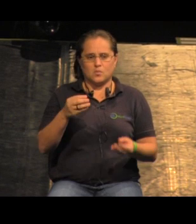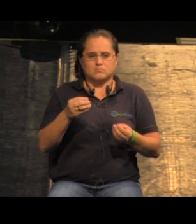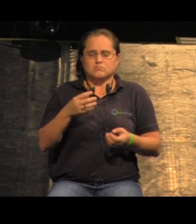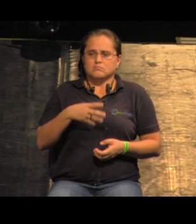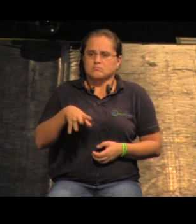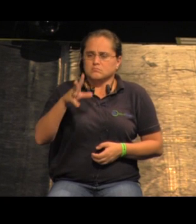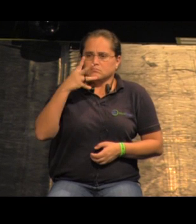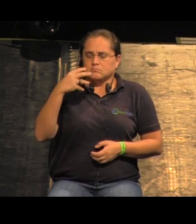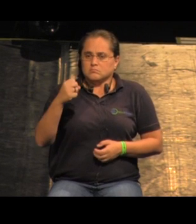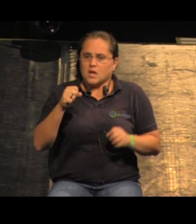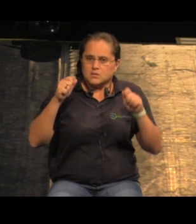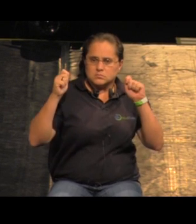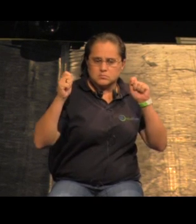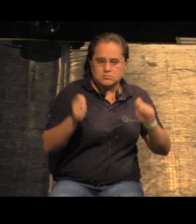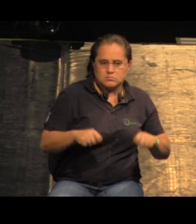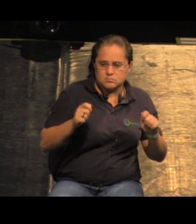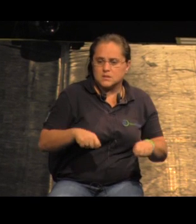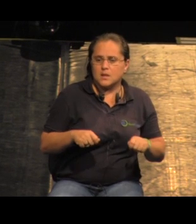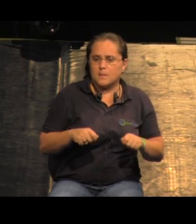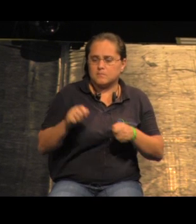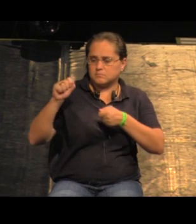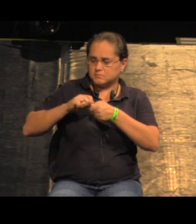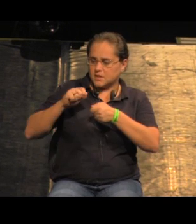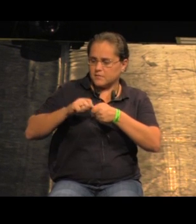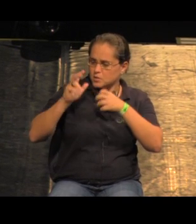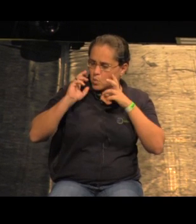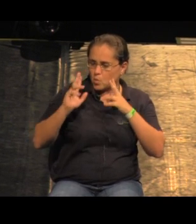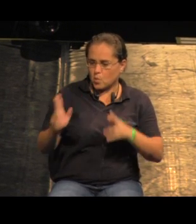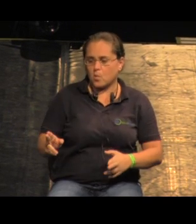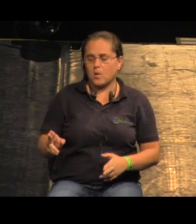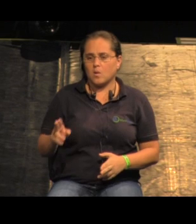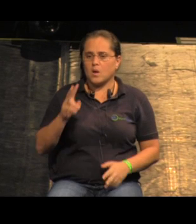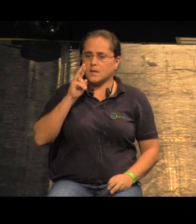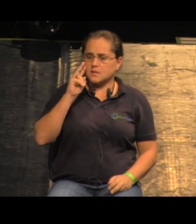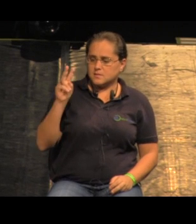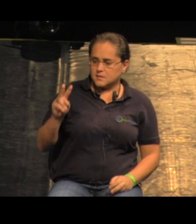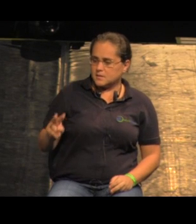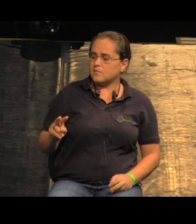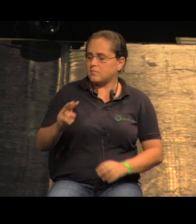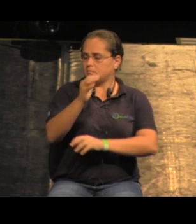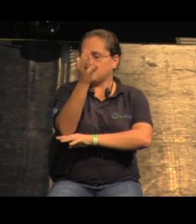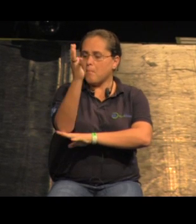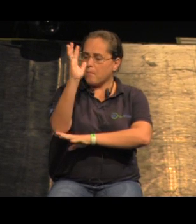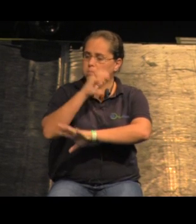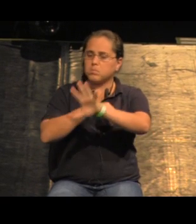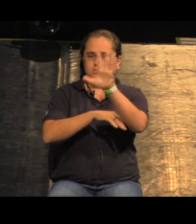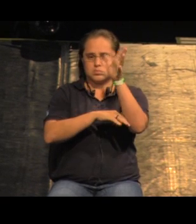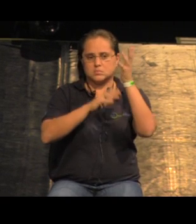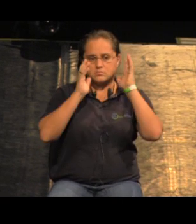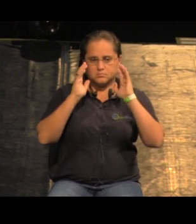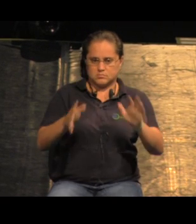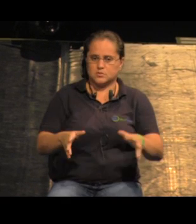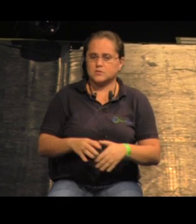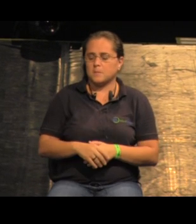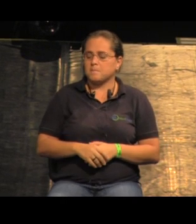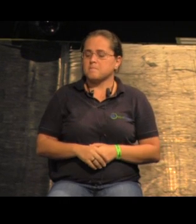inspiradora quer dizer é possível é possível fazer uma coisa como essa você vê que a mata já se regenerou ou seja ela